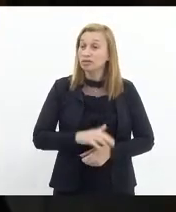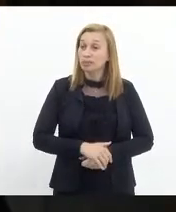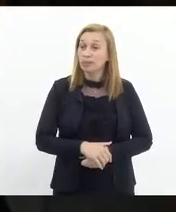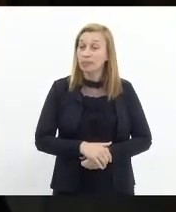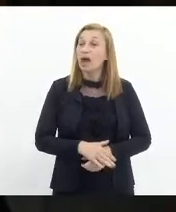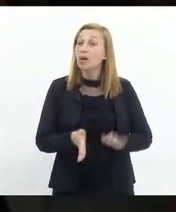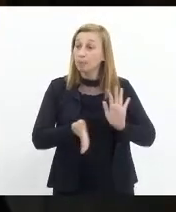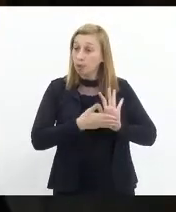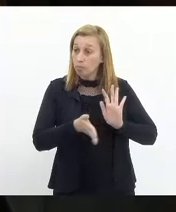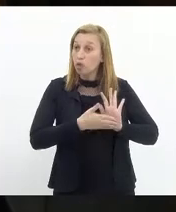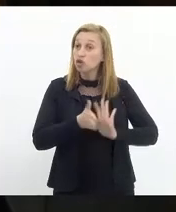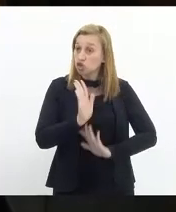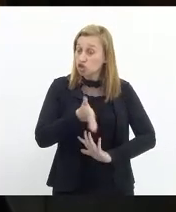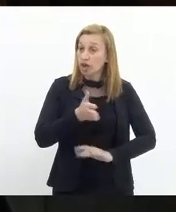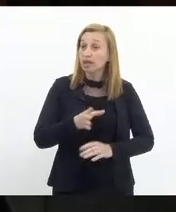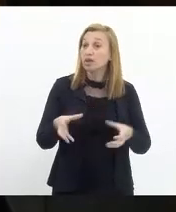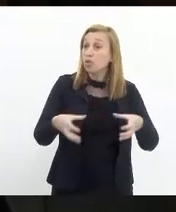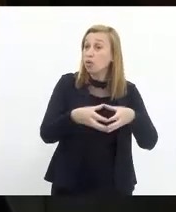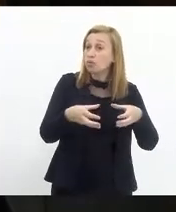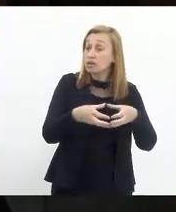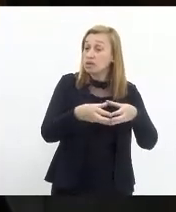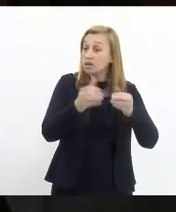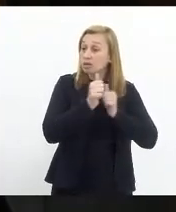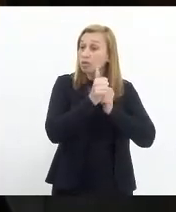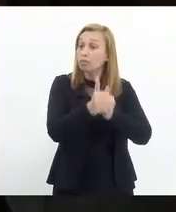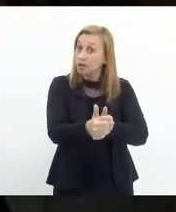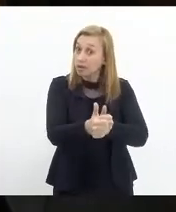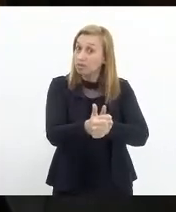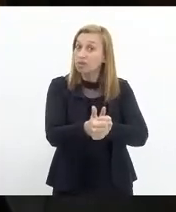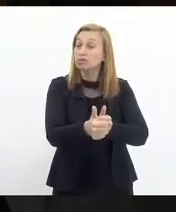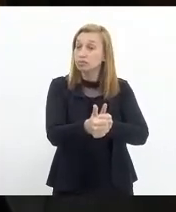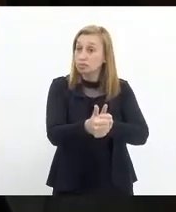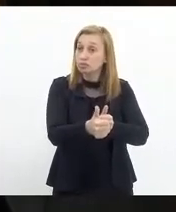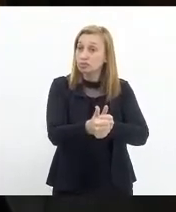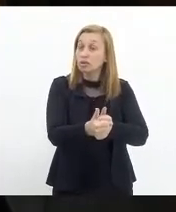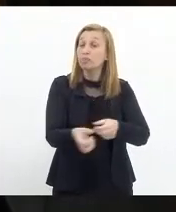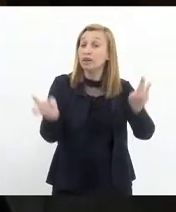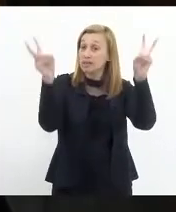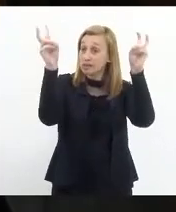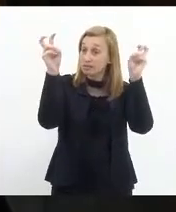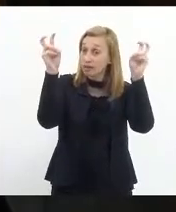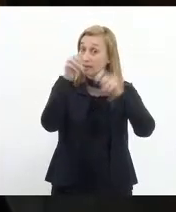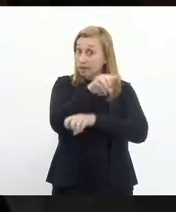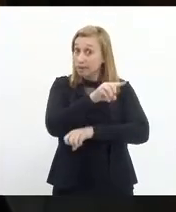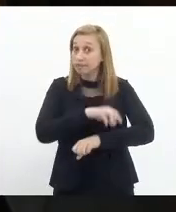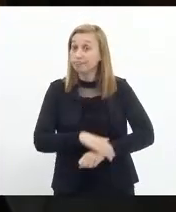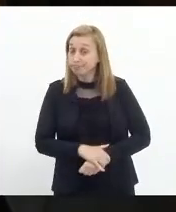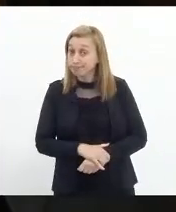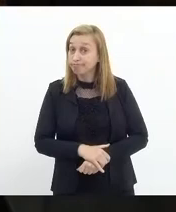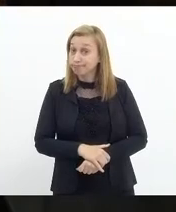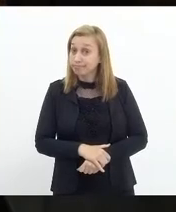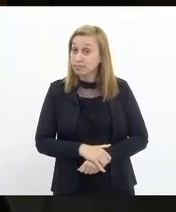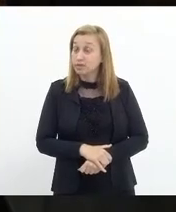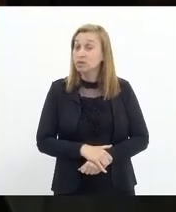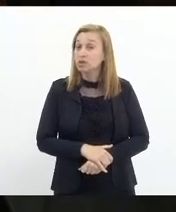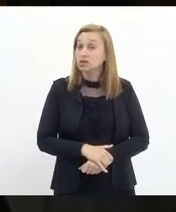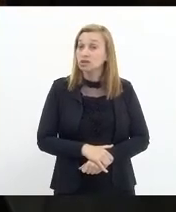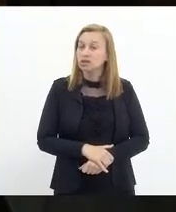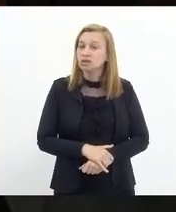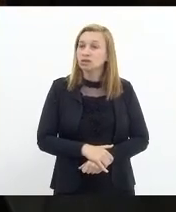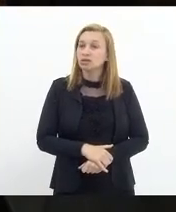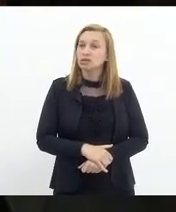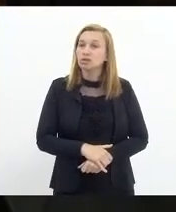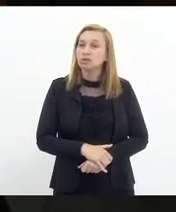proposto uma comissão de acompanhamento para esse tema. e por proposição